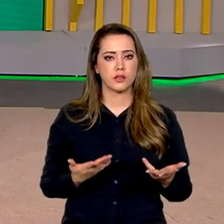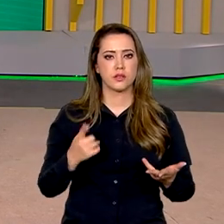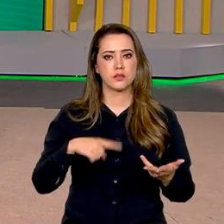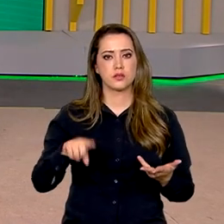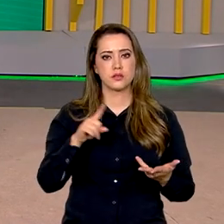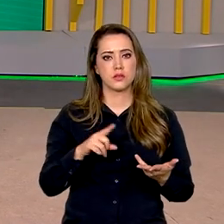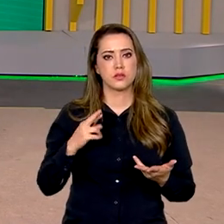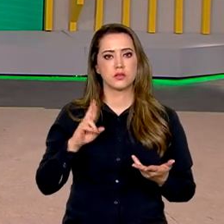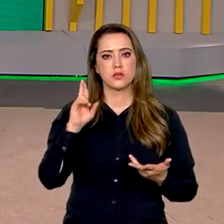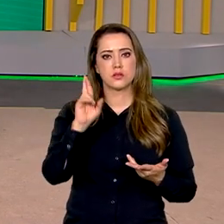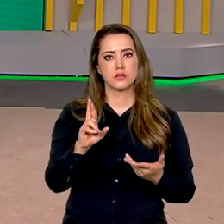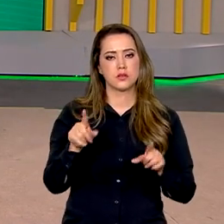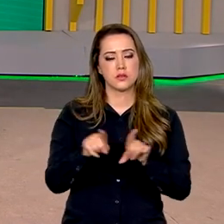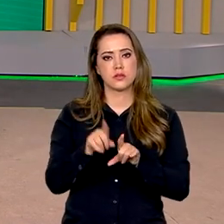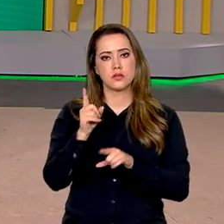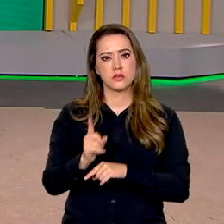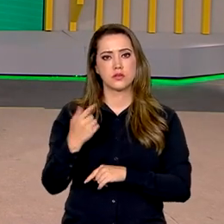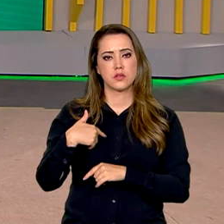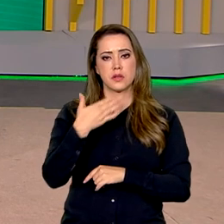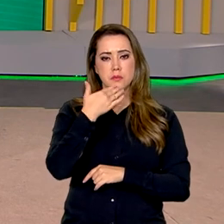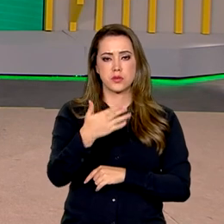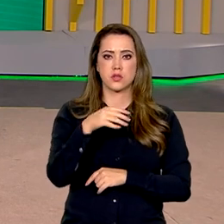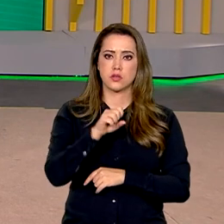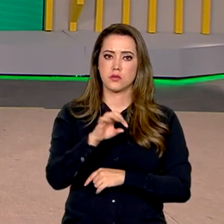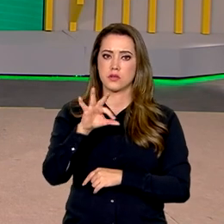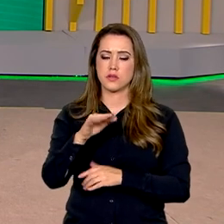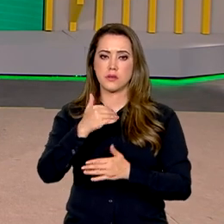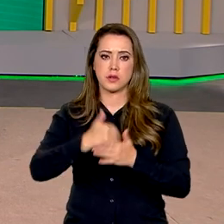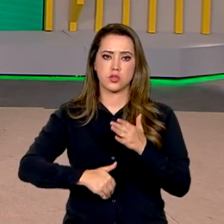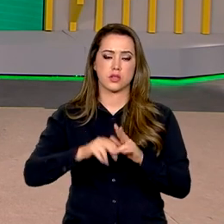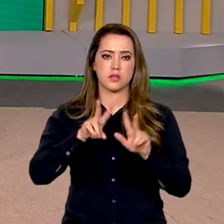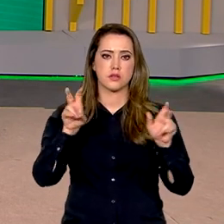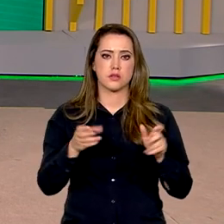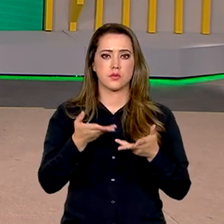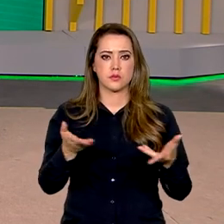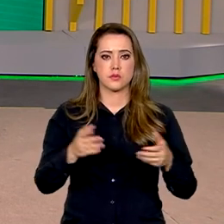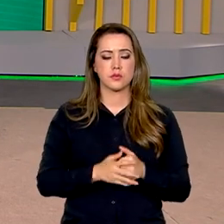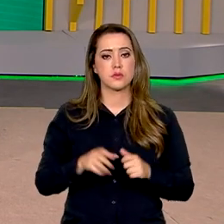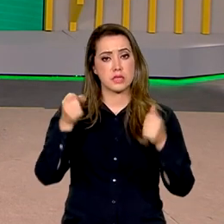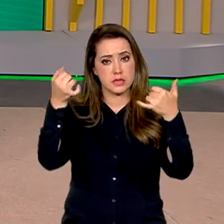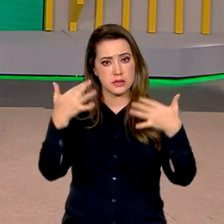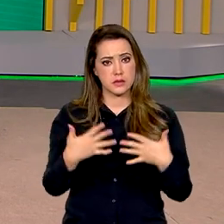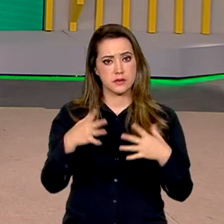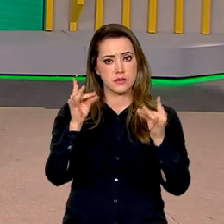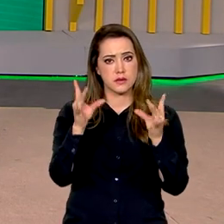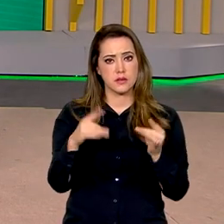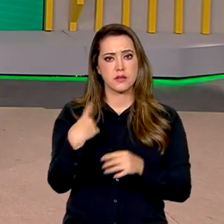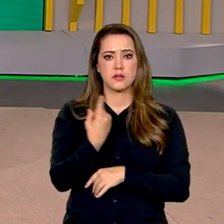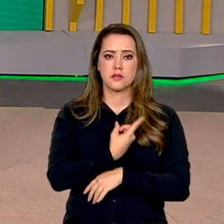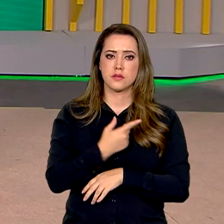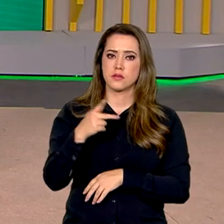e representantes de centrais sindicais querem pedir ao STF a retirada de pauta dessa ação. Mas quem tem todos os